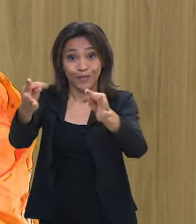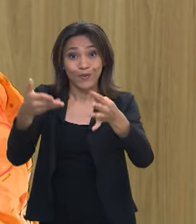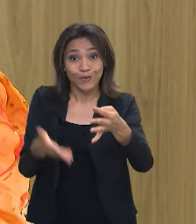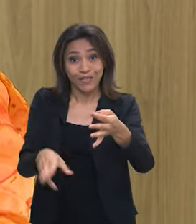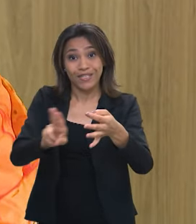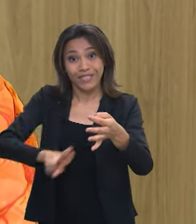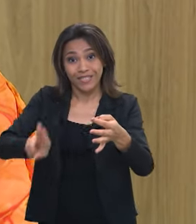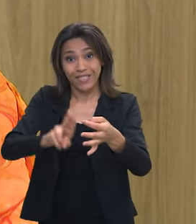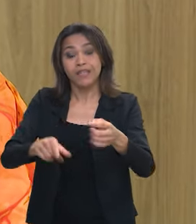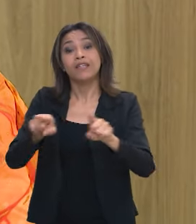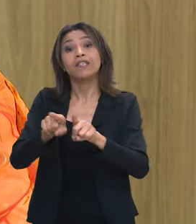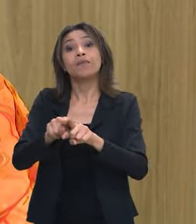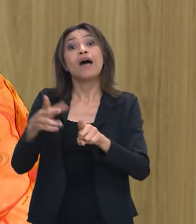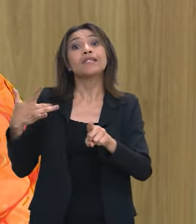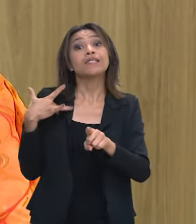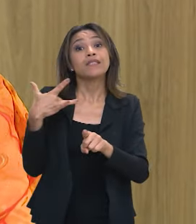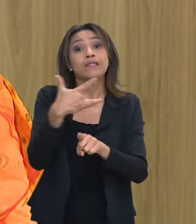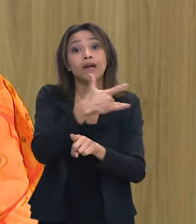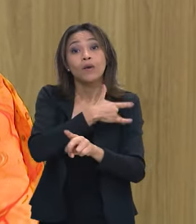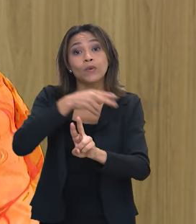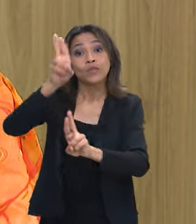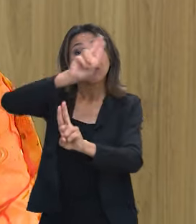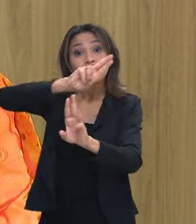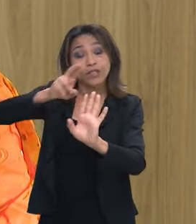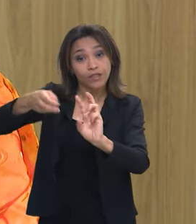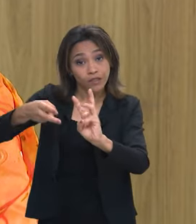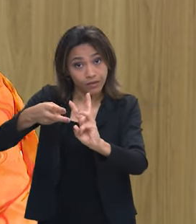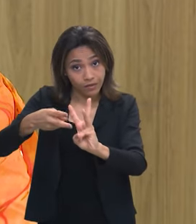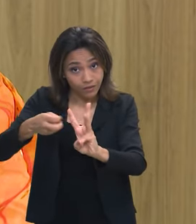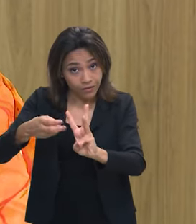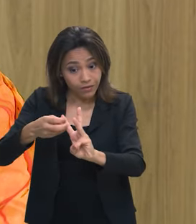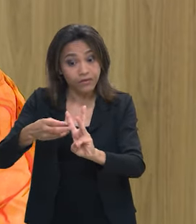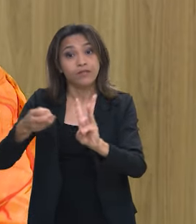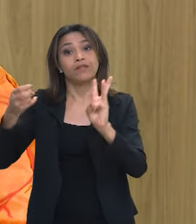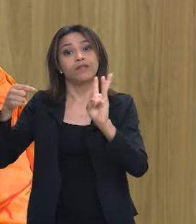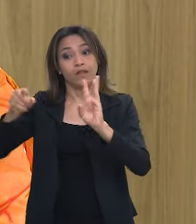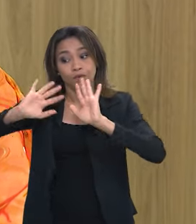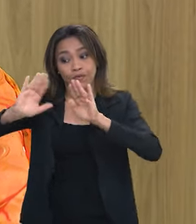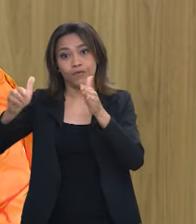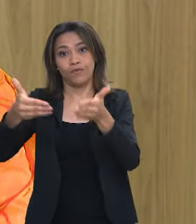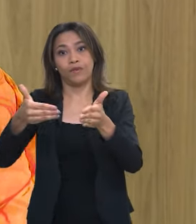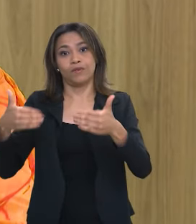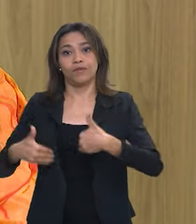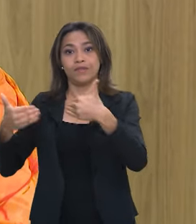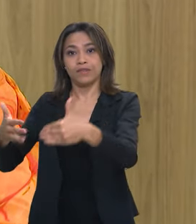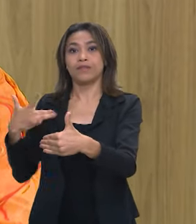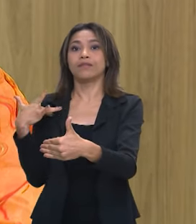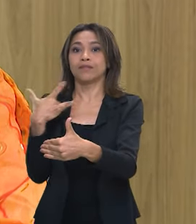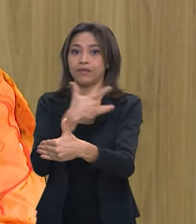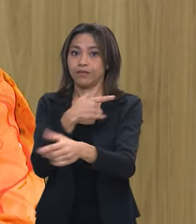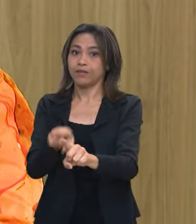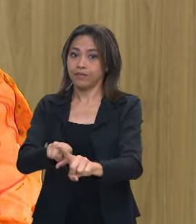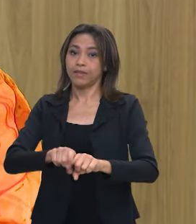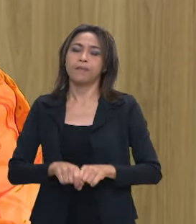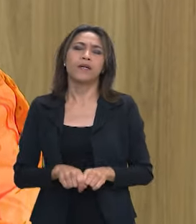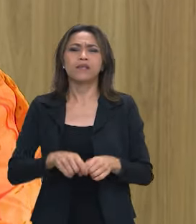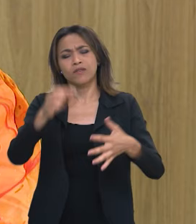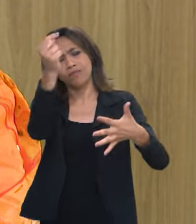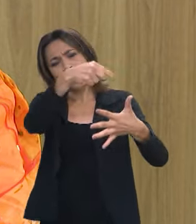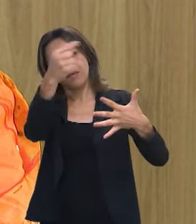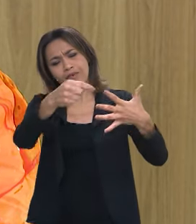indígena que é uma responsabilidade direta do Ministério da Saúde então todas essas ações